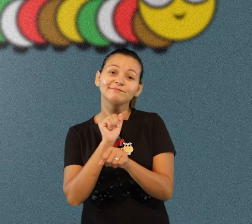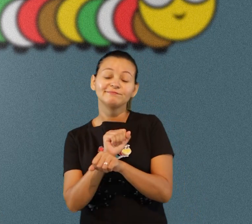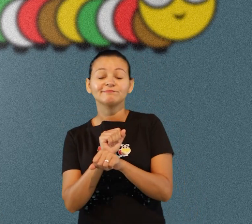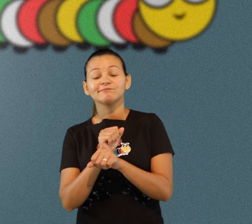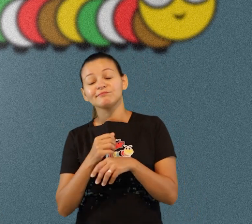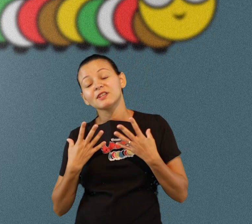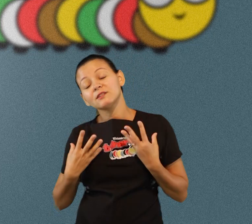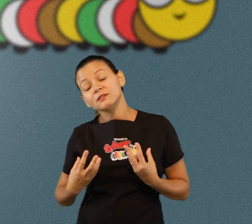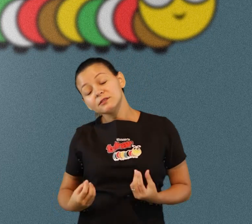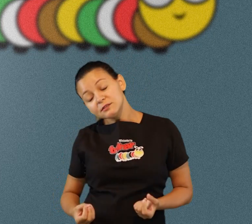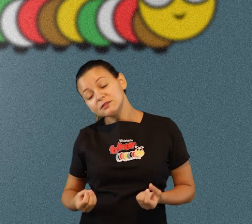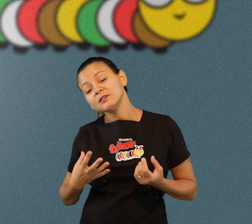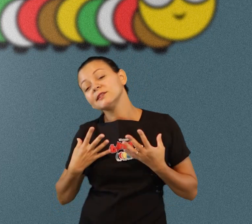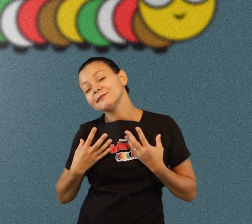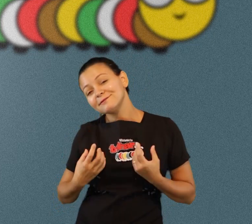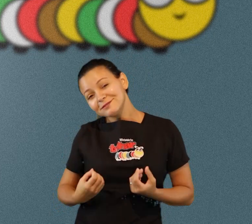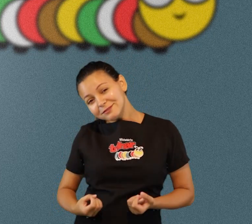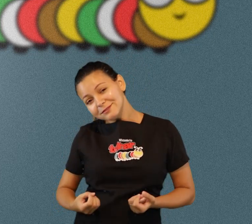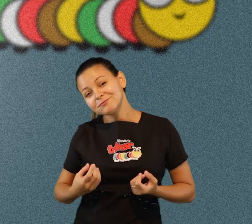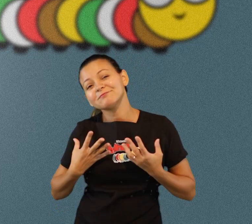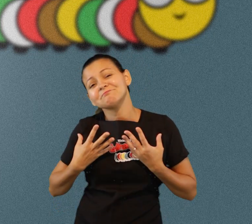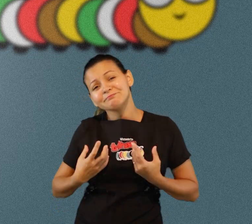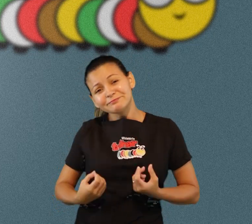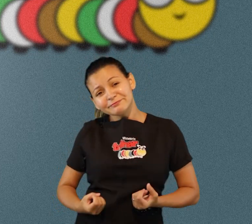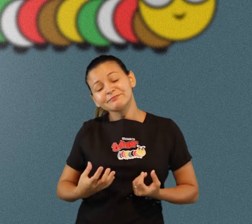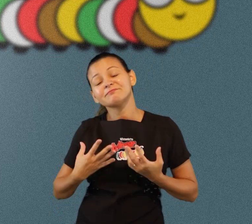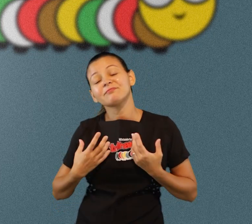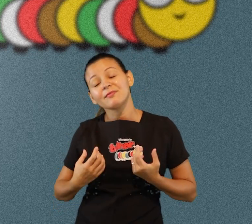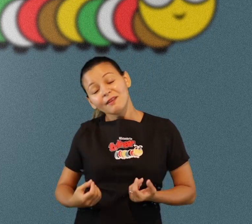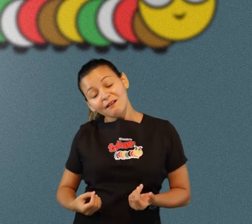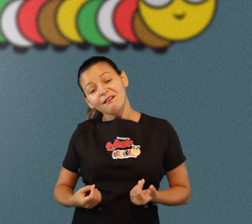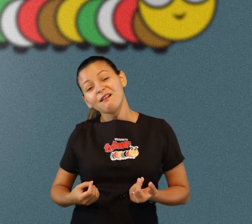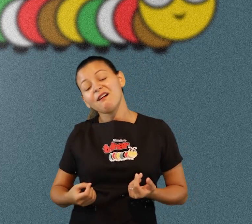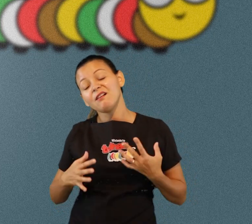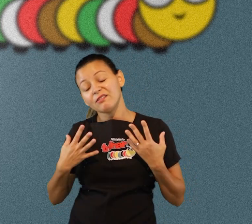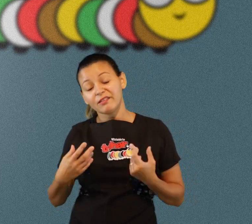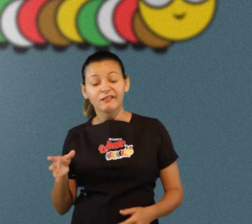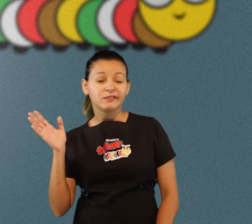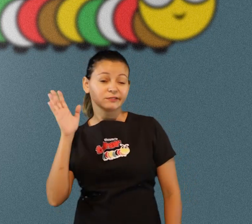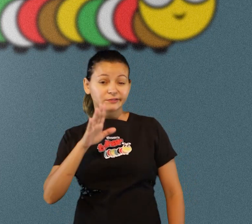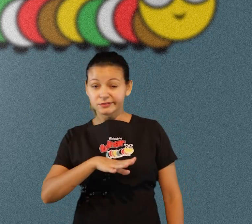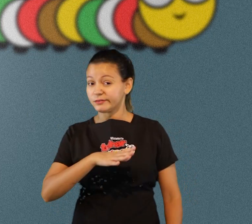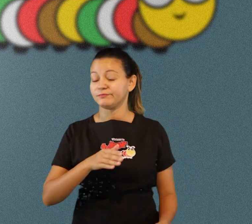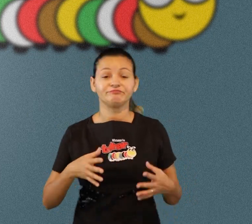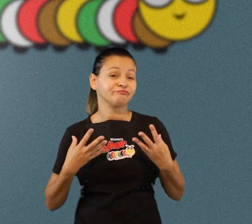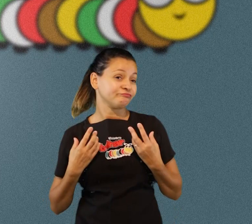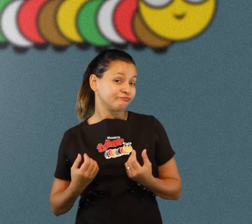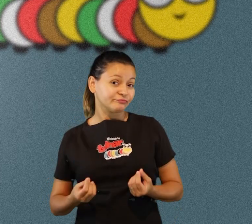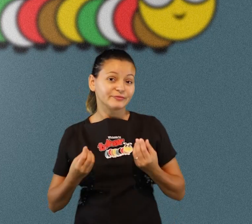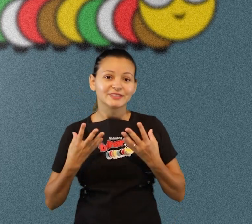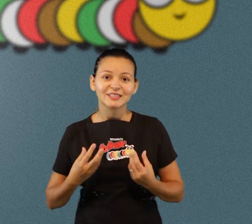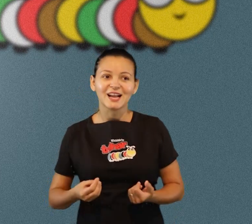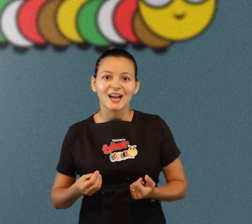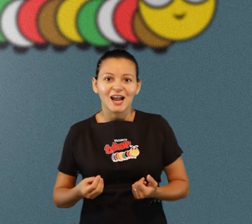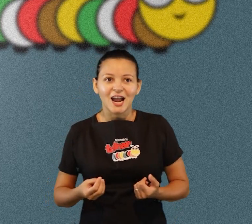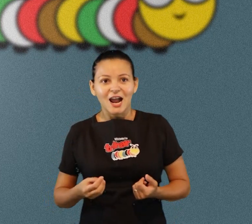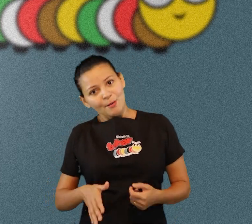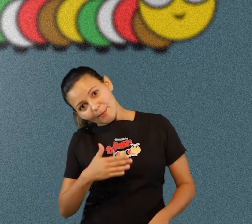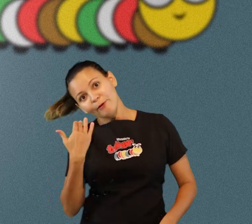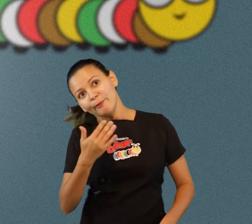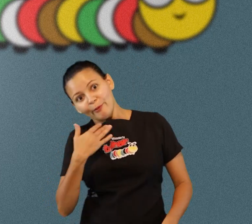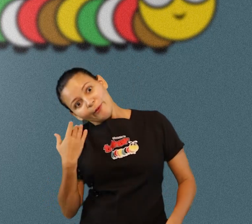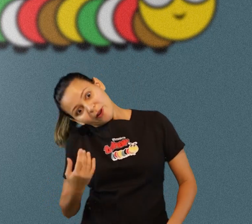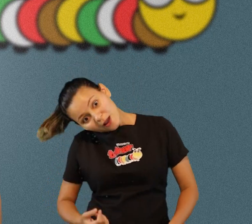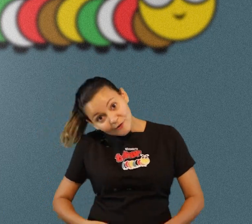se cansando que está lá vai cansando é cansado né vai sendo chato porque fica só morto